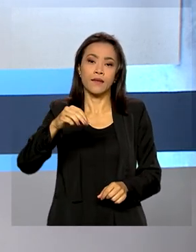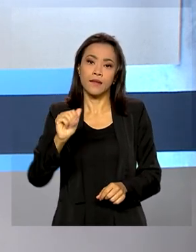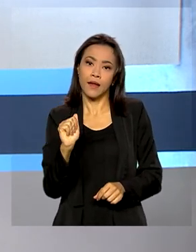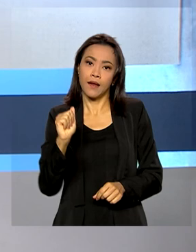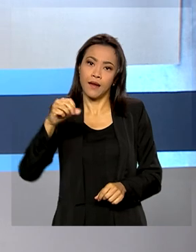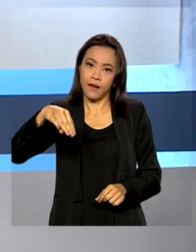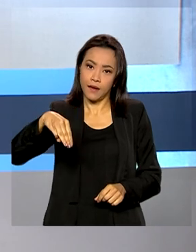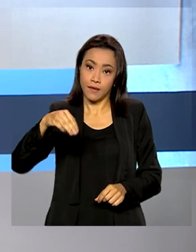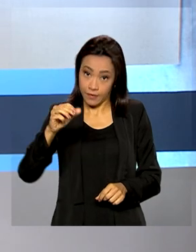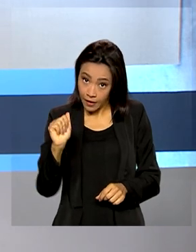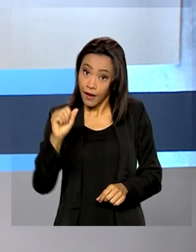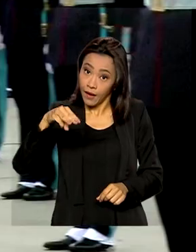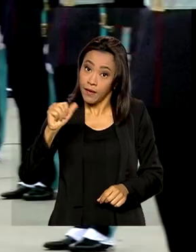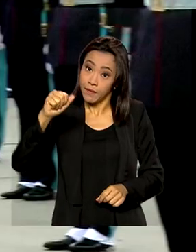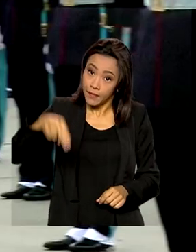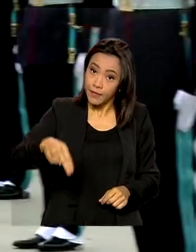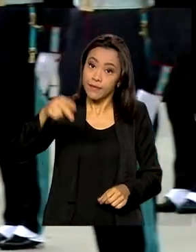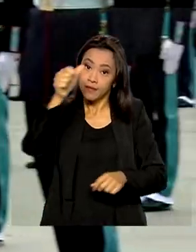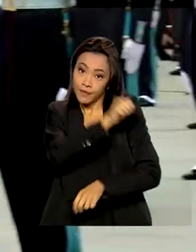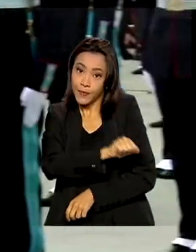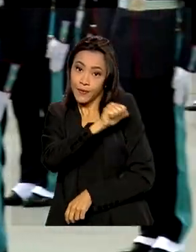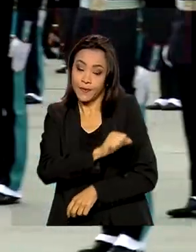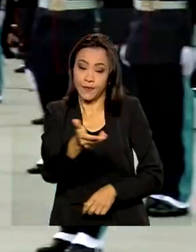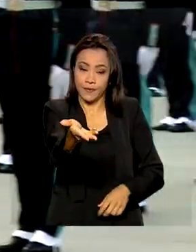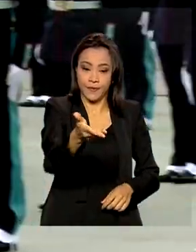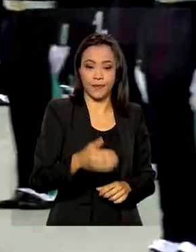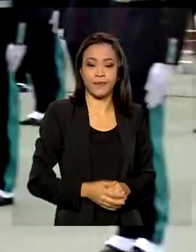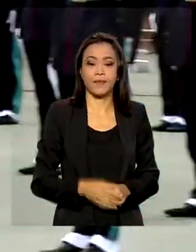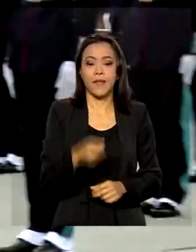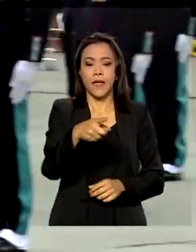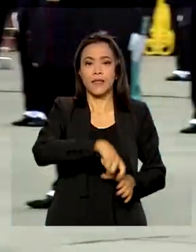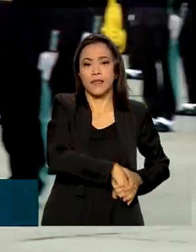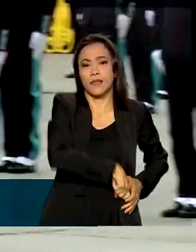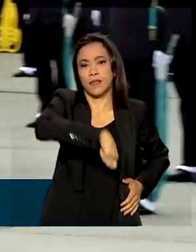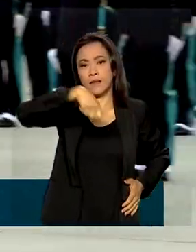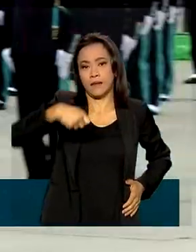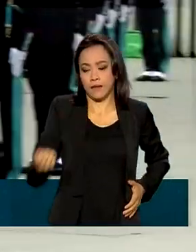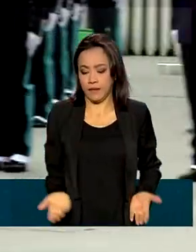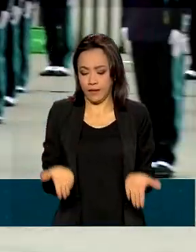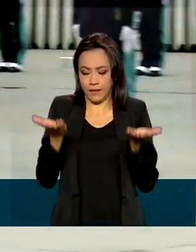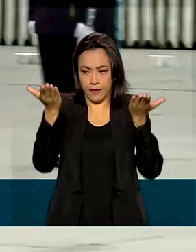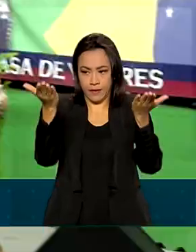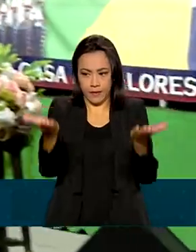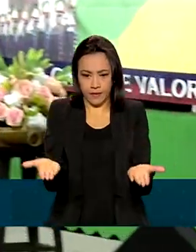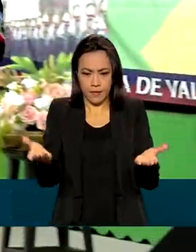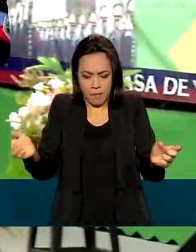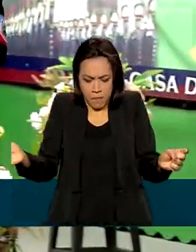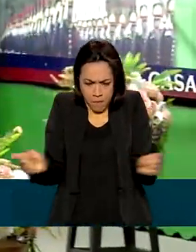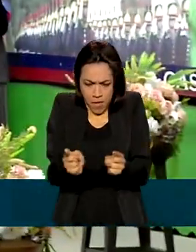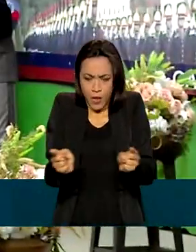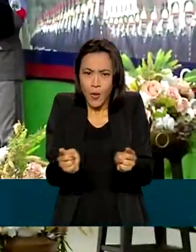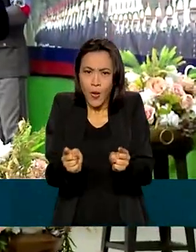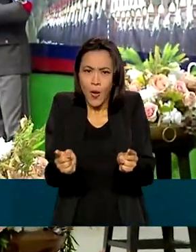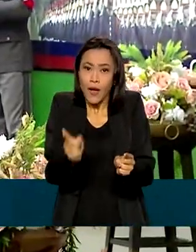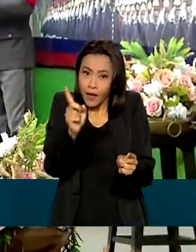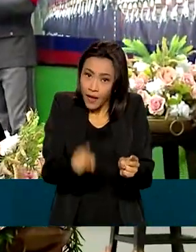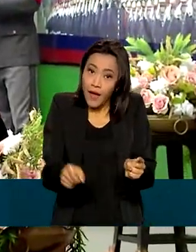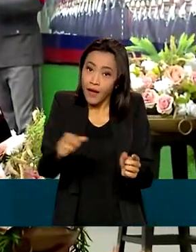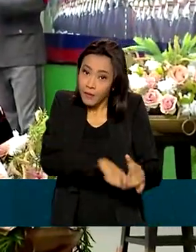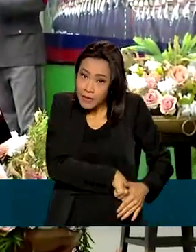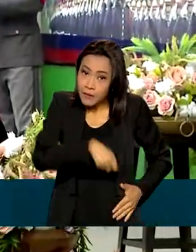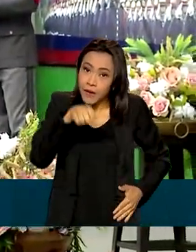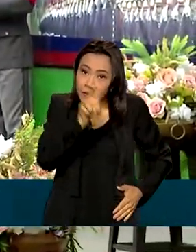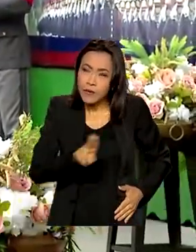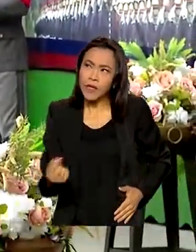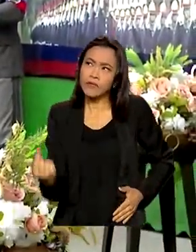Resende, no Rio de Janeiro. A entrega do espadim, réplica em tamanho menor da espada usada por Duque de